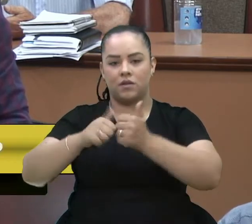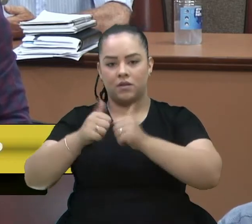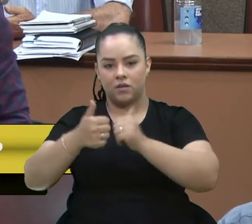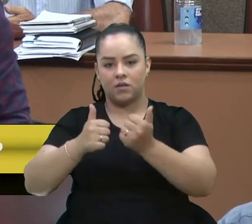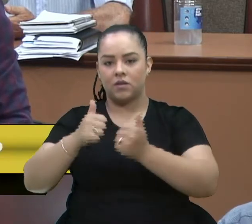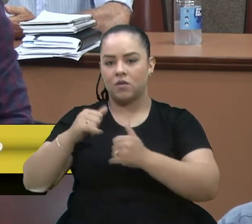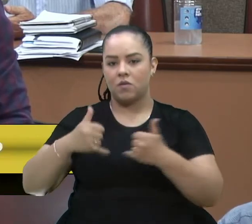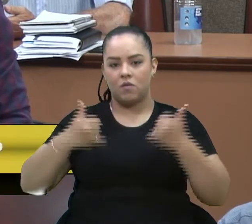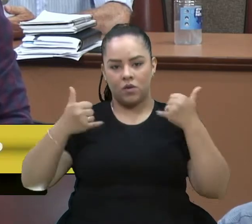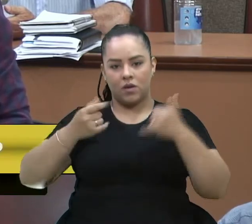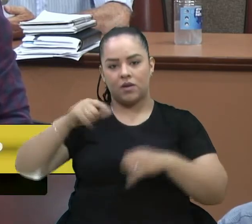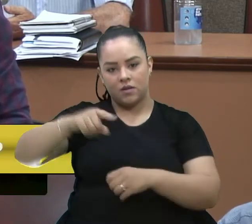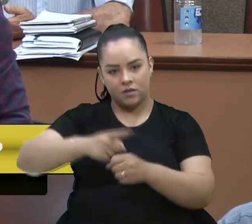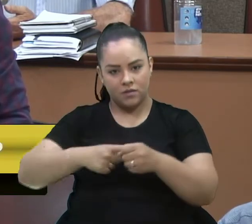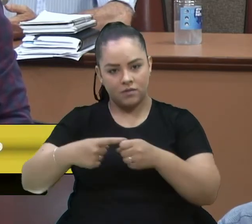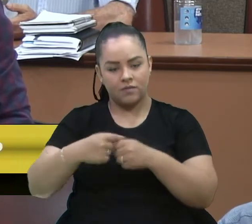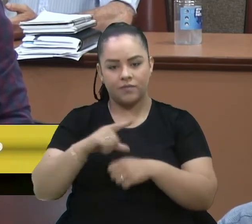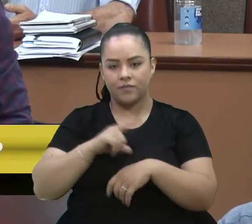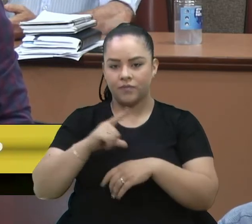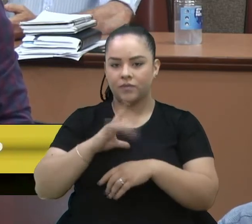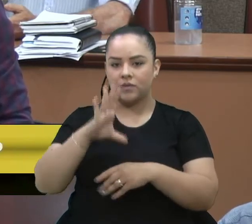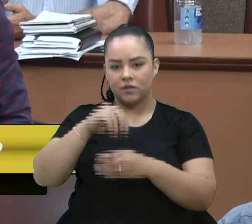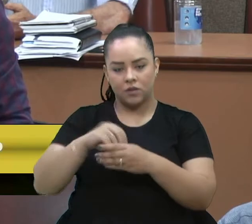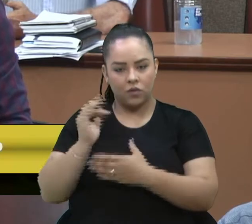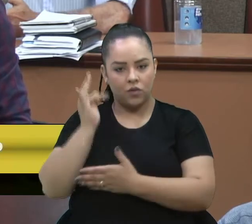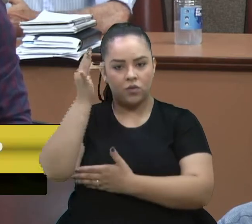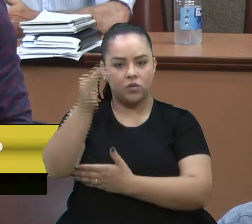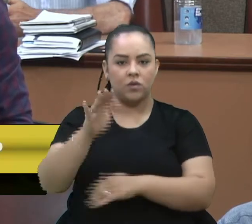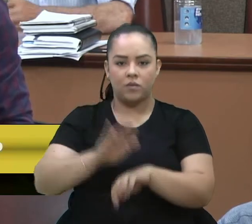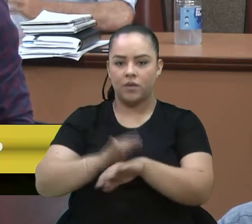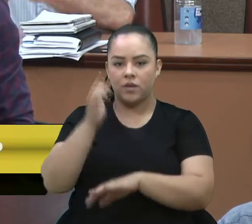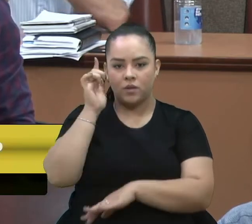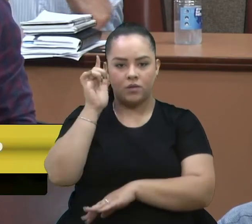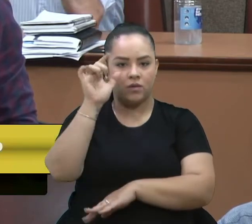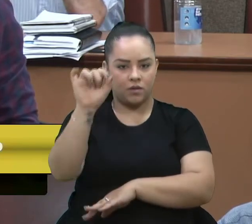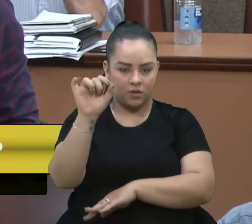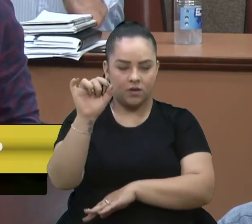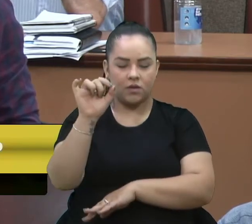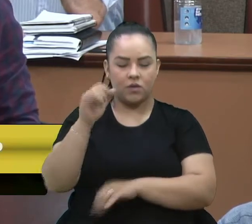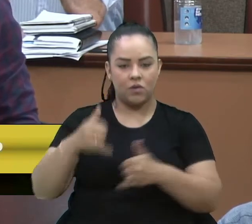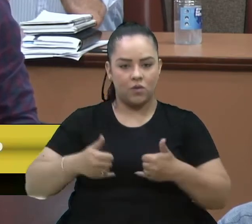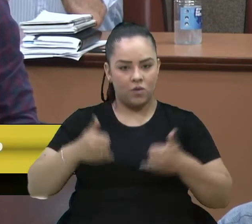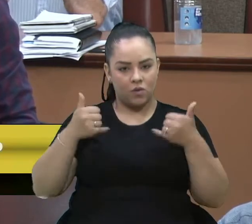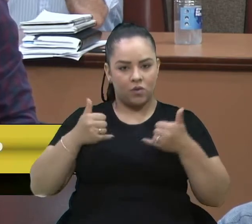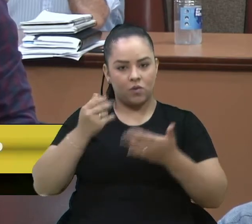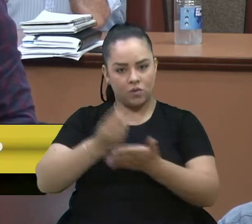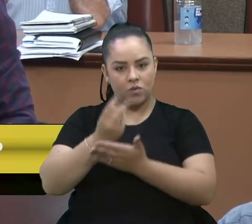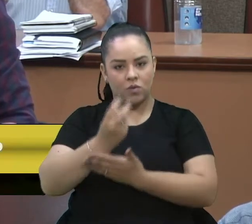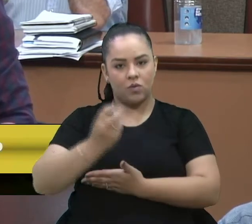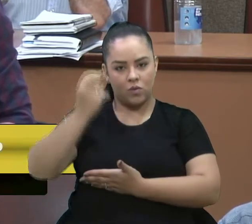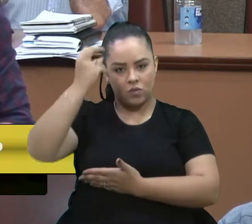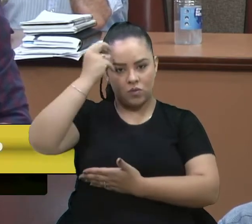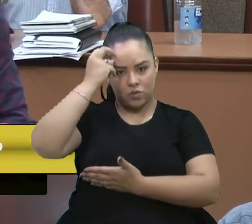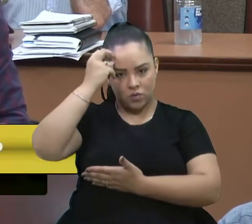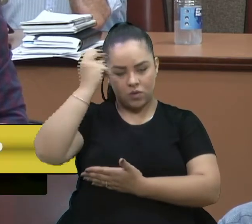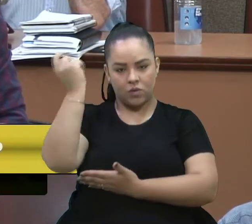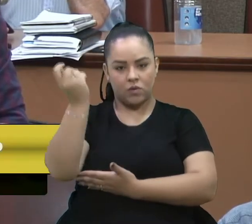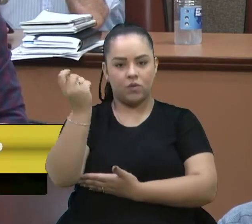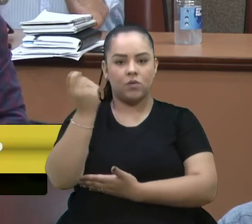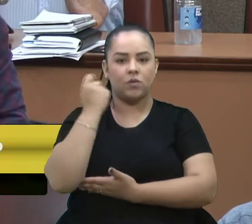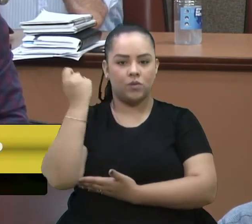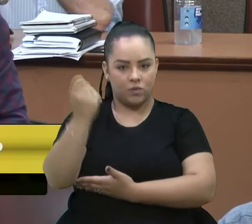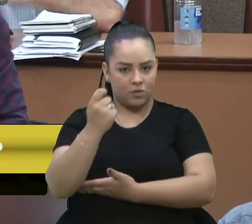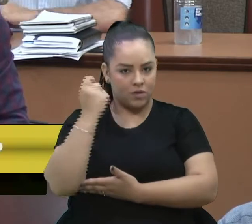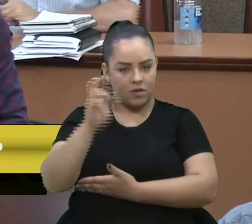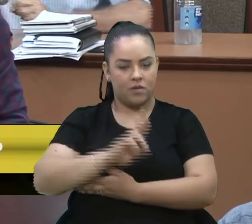nossa cidade, detentor de um futuro com ainda mais vitórias e orgulhos, cultivando a cultura tradicionalista gaúcha e representando os